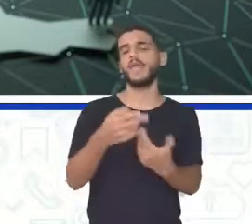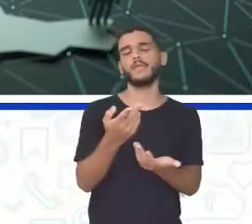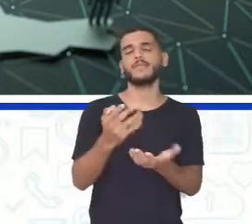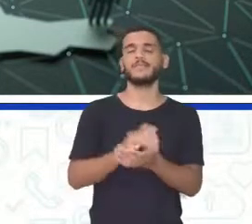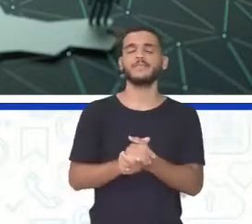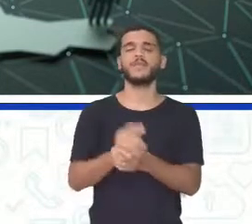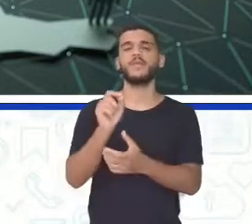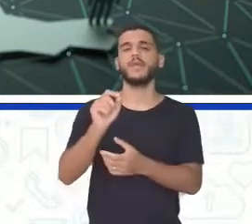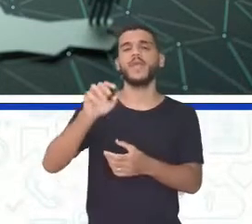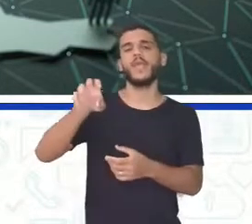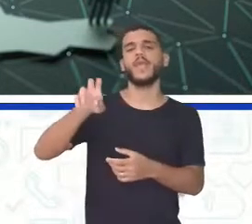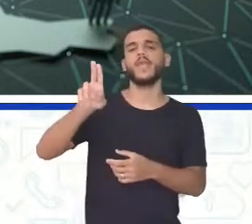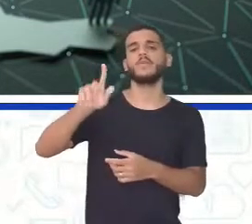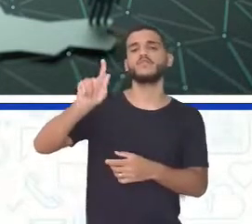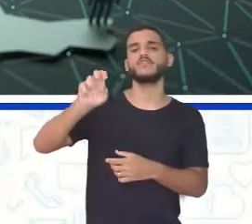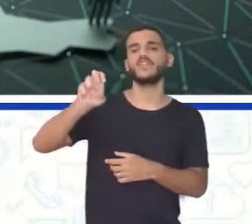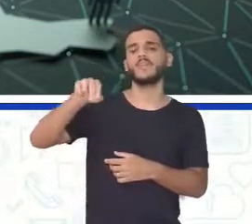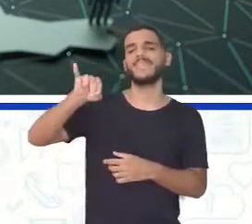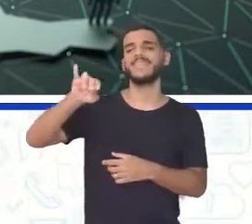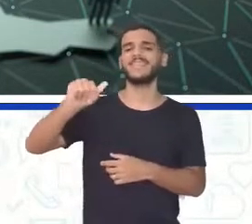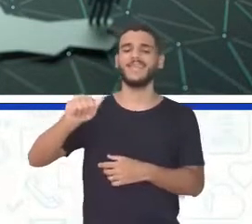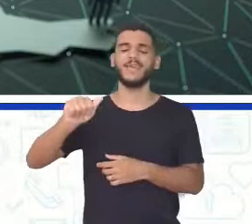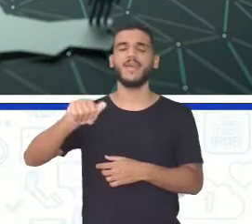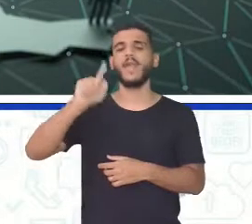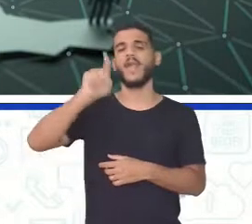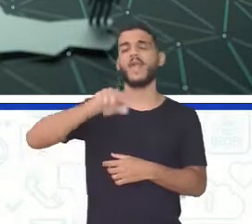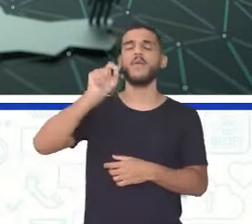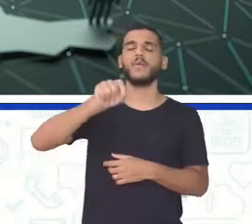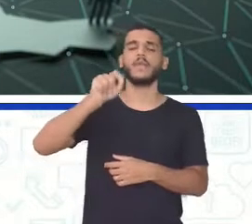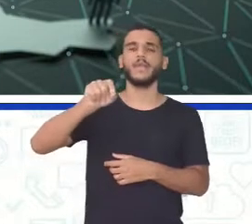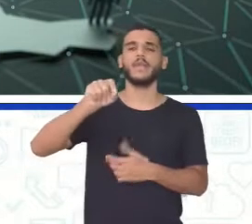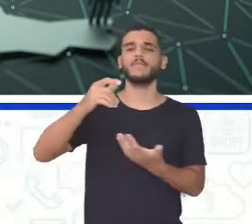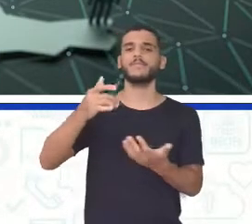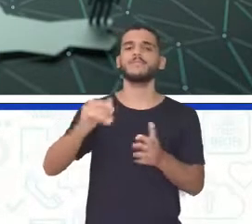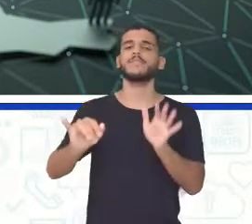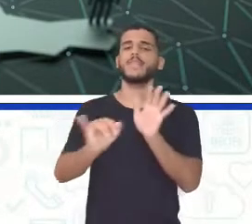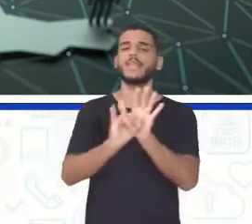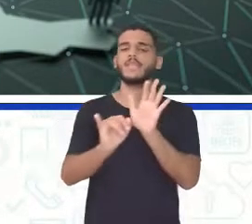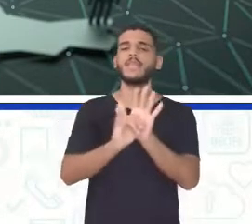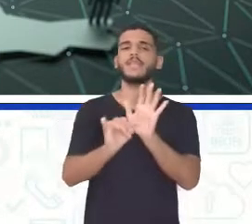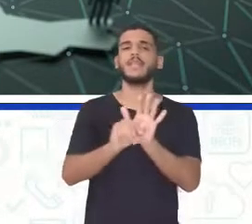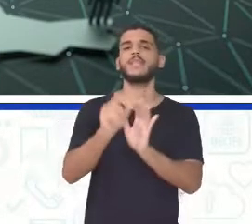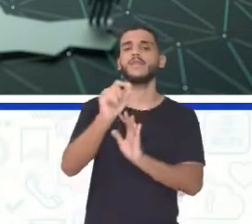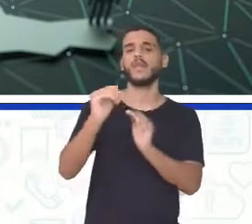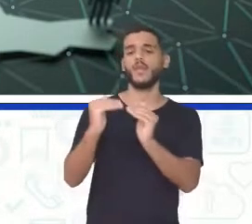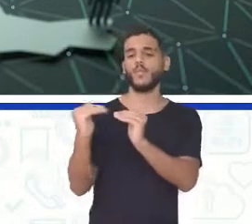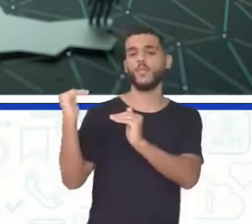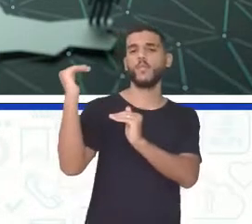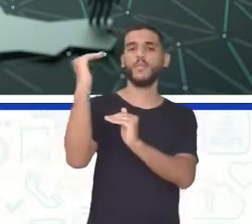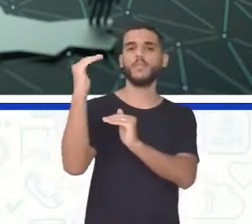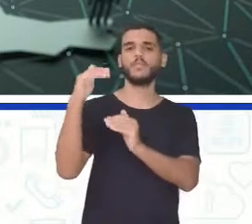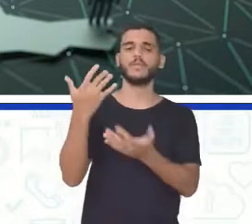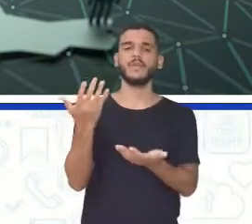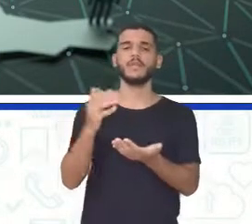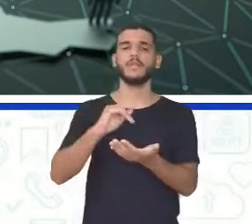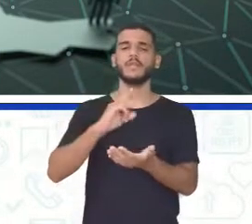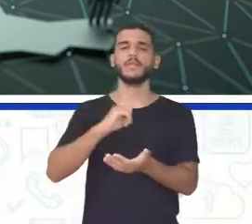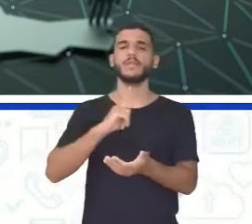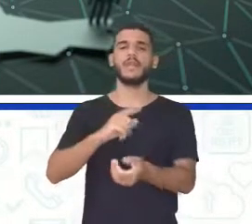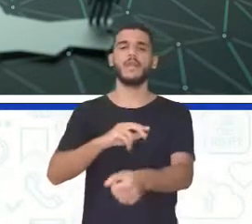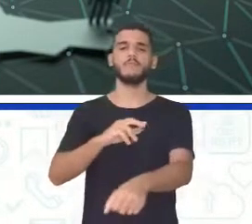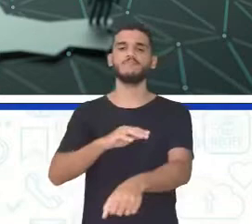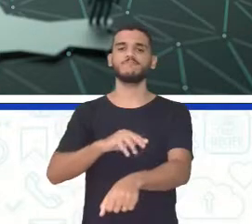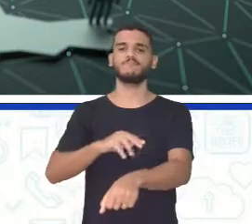molesto é isso? É uma questão De uma ideologia De superioridade racial Que está